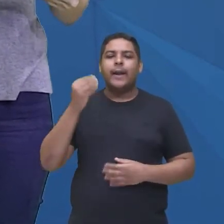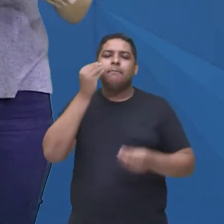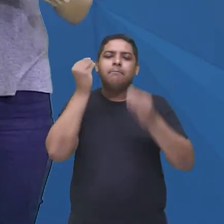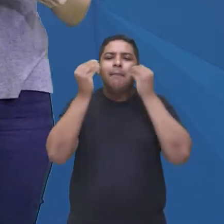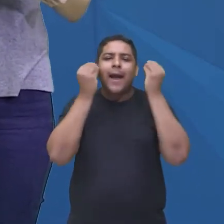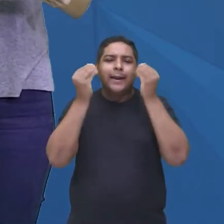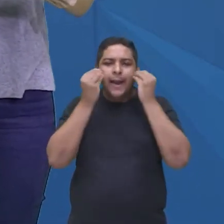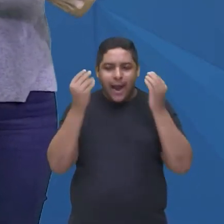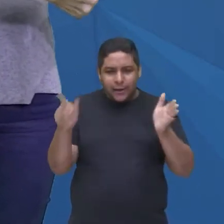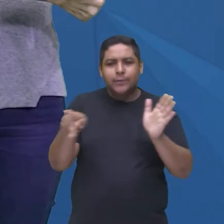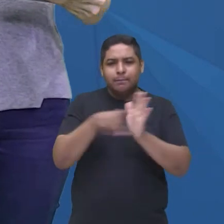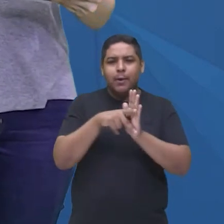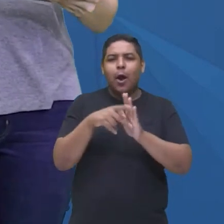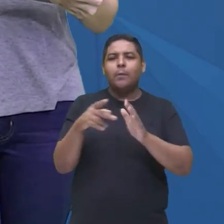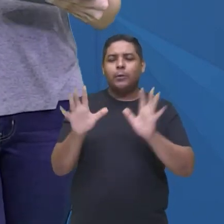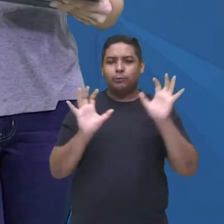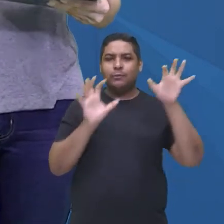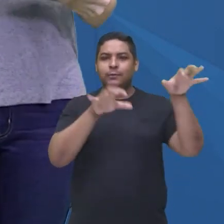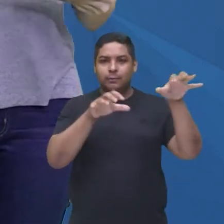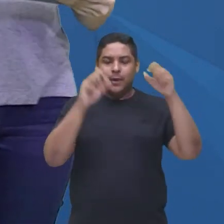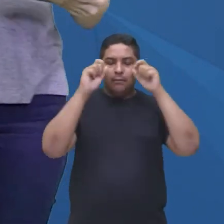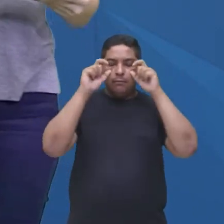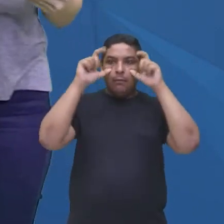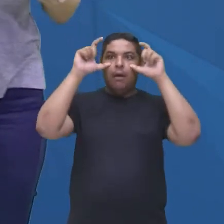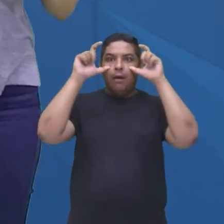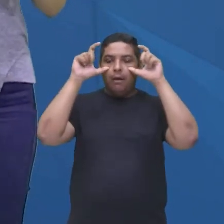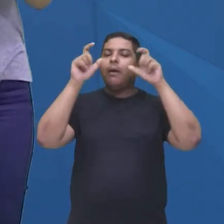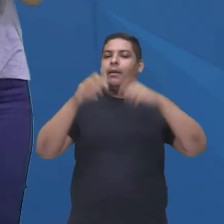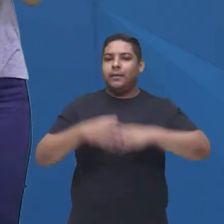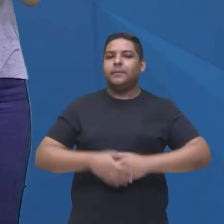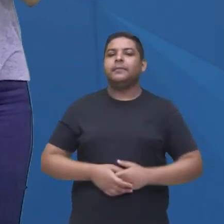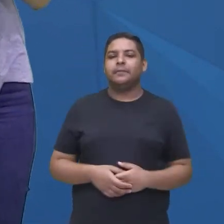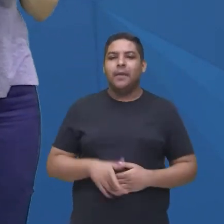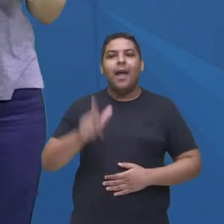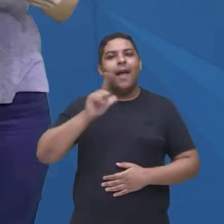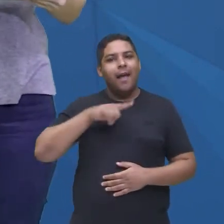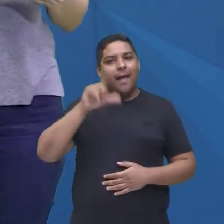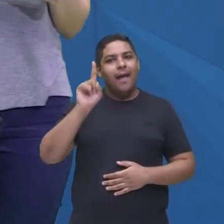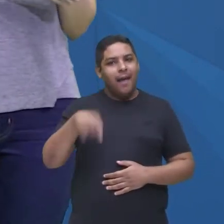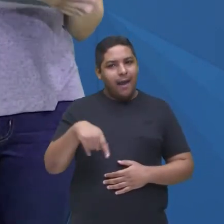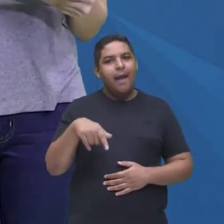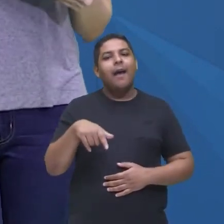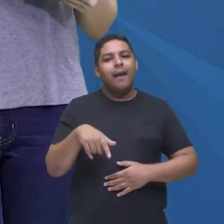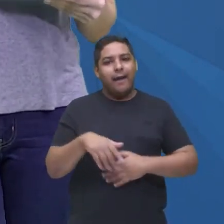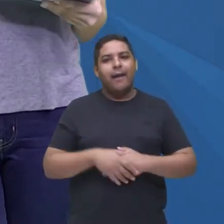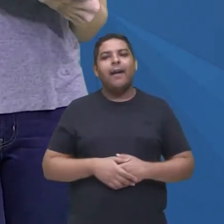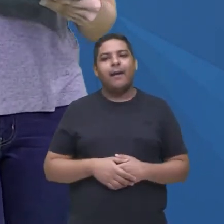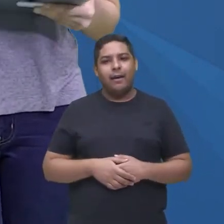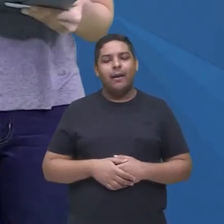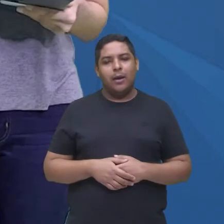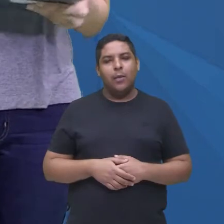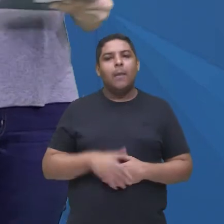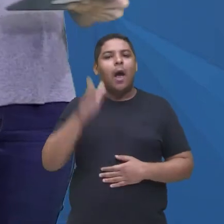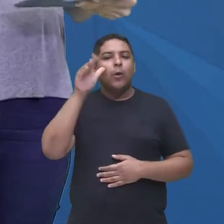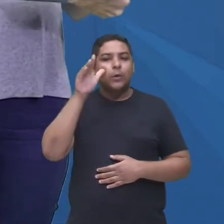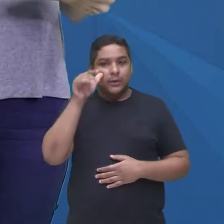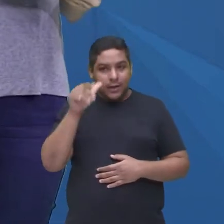justamente pra não ter esse risco de piscar. Dizem, né, uma curiosidade, que as cenas precisam ser refeitas.